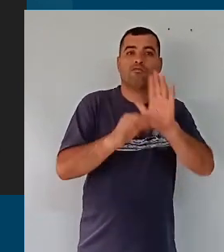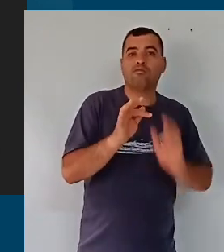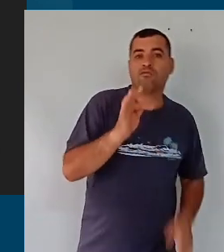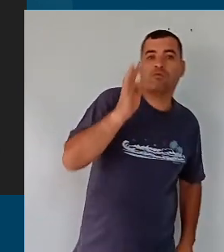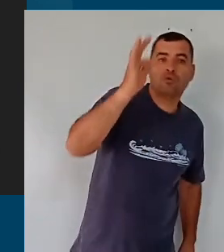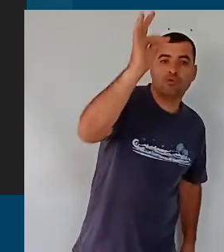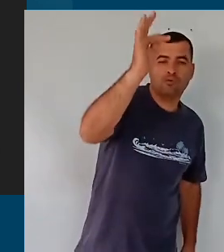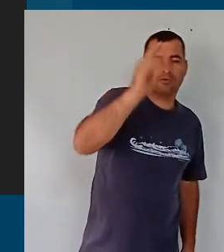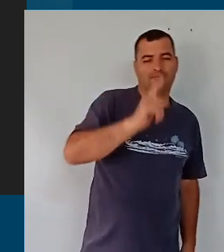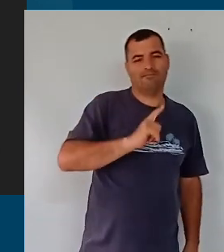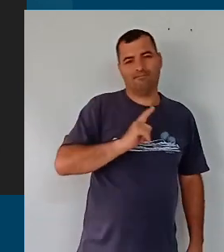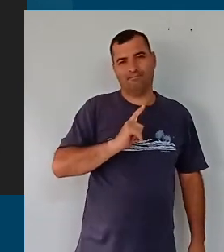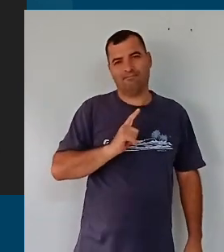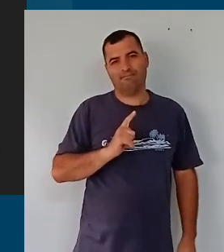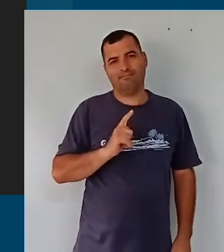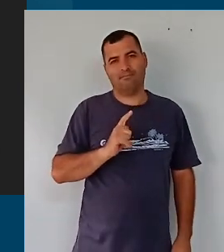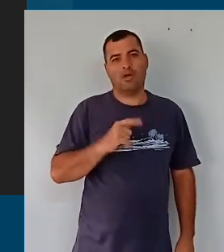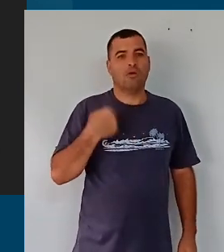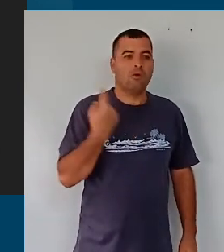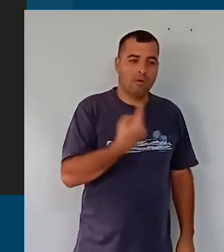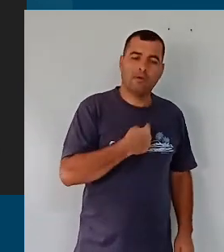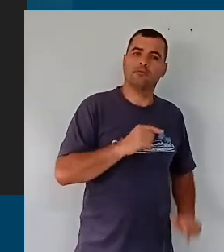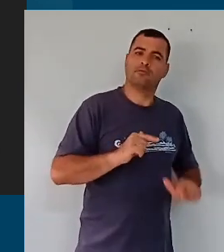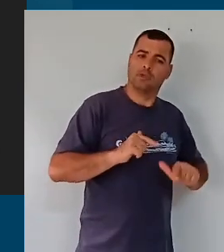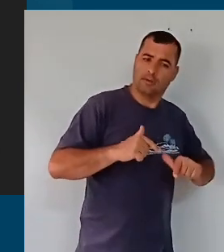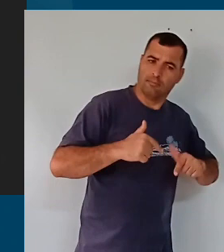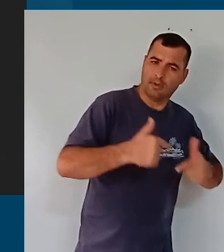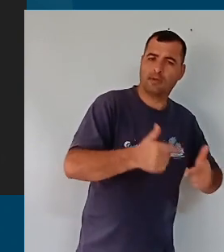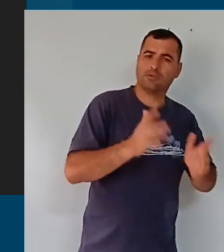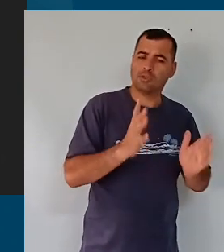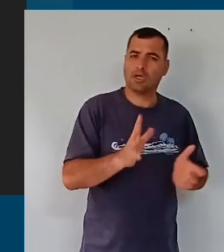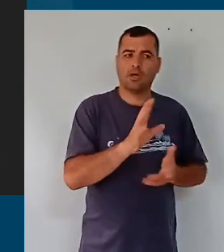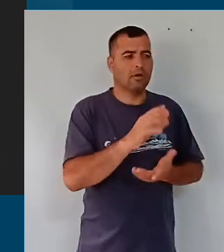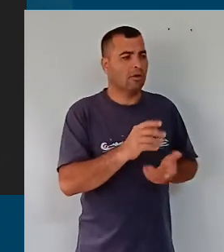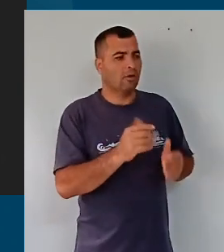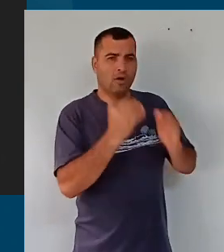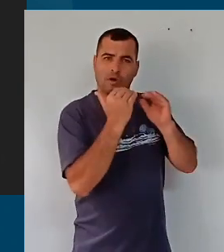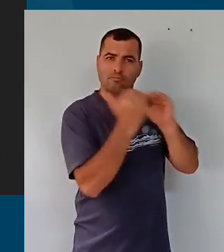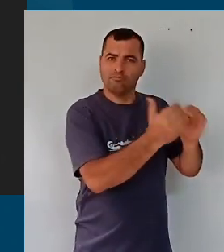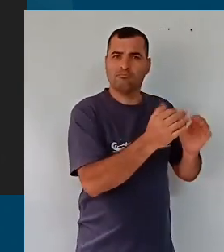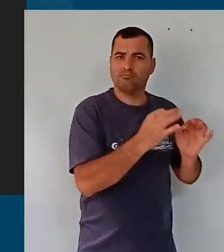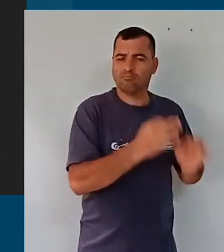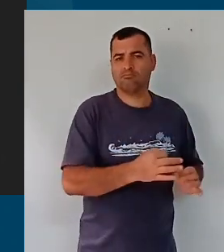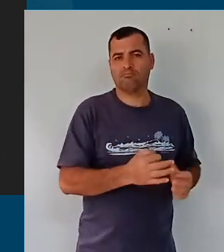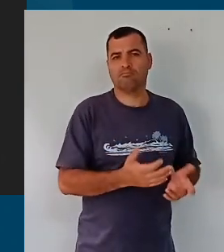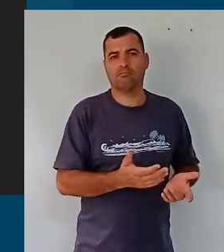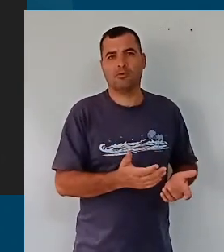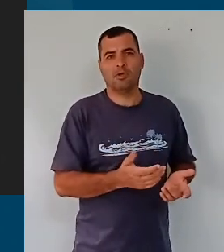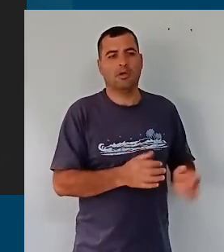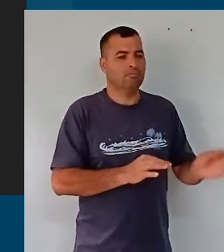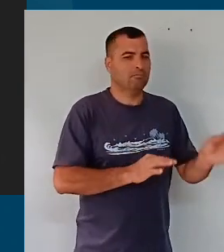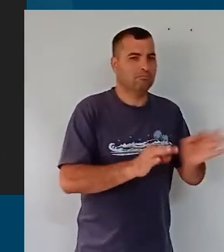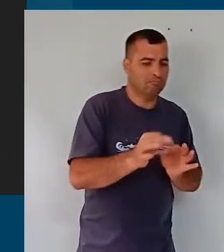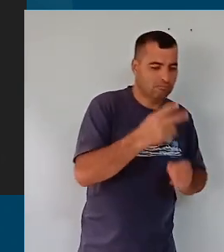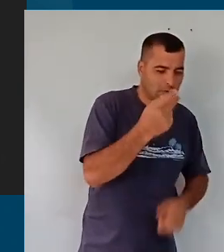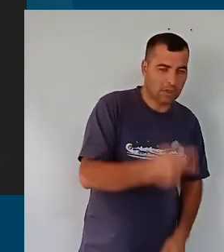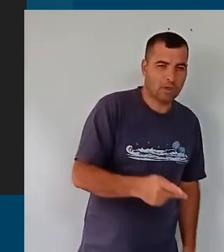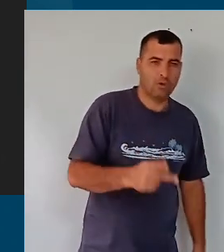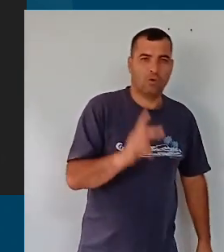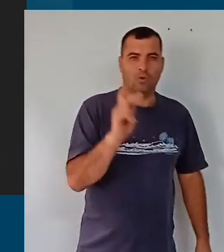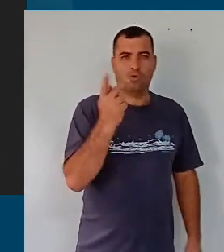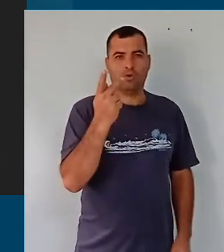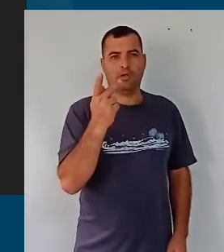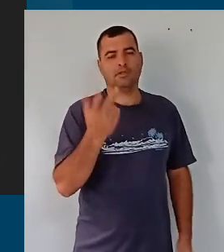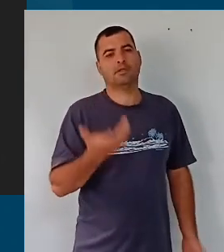vir, é quando nós estivermos já na execução do currículo, como proposta da Educação Municipal de Hortolândia,